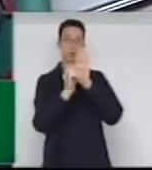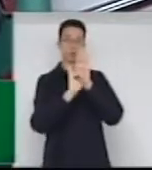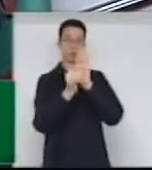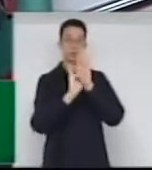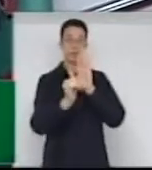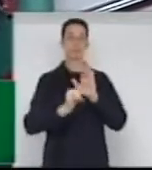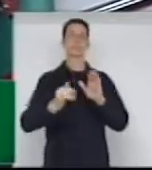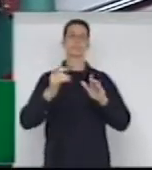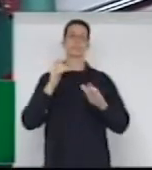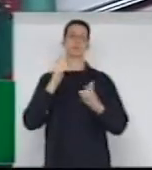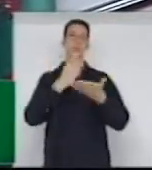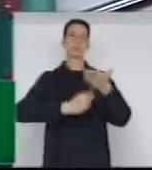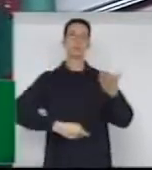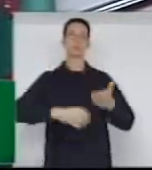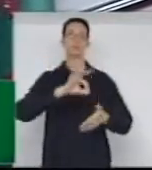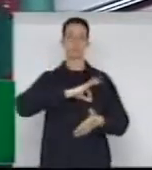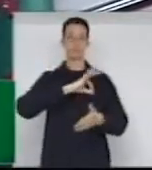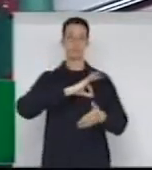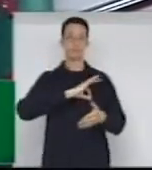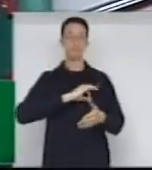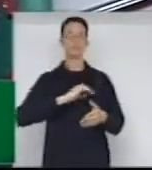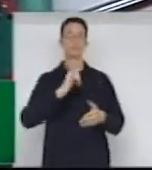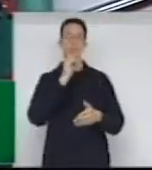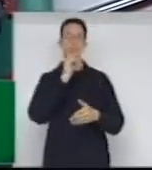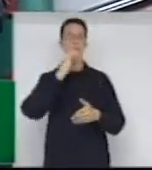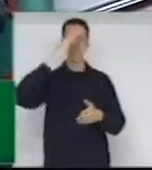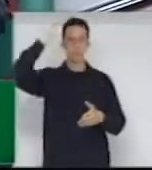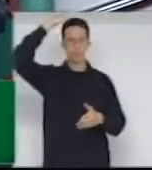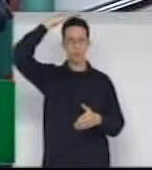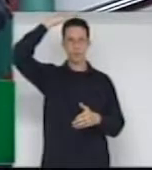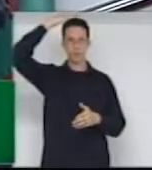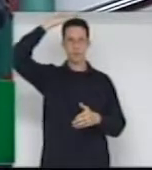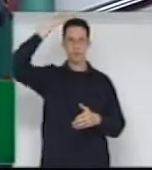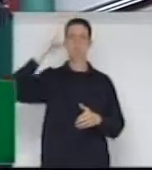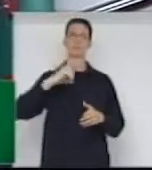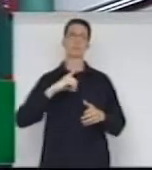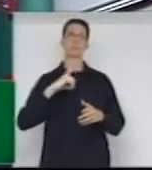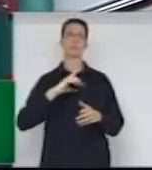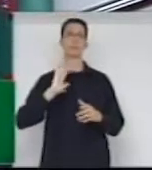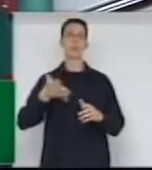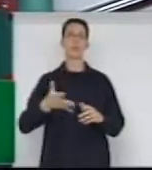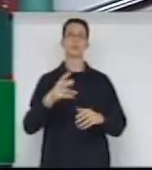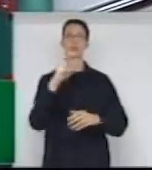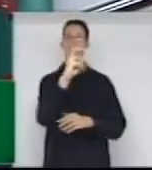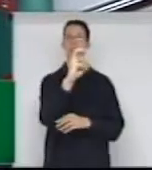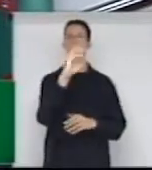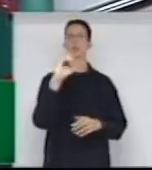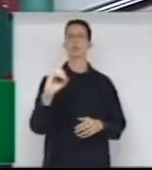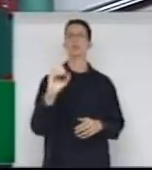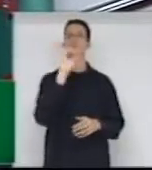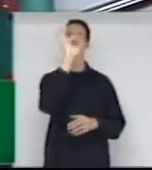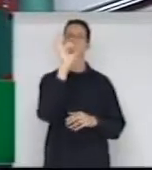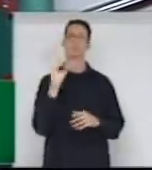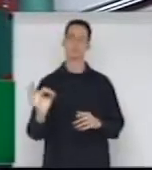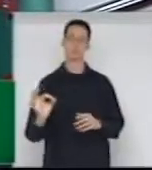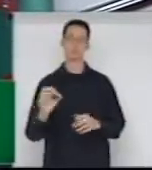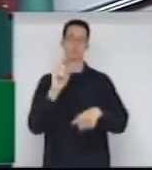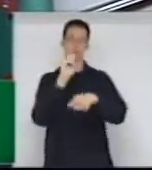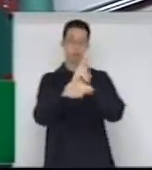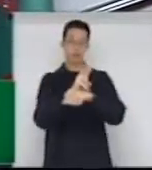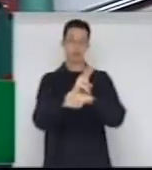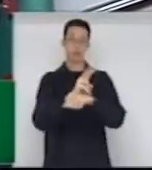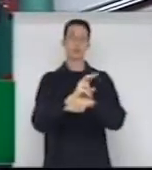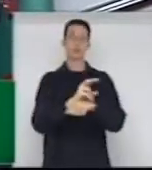militar, citamos o Estado do Paraná, por exemplo, inseriu 50% das vagas para cada